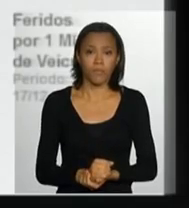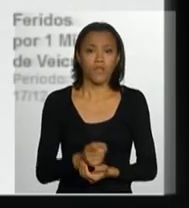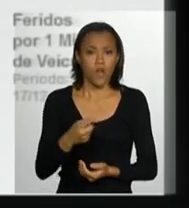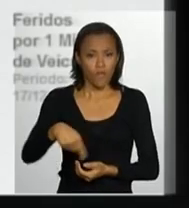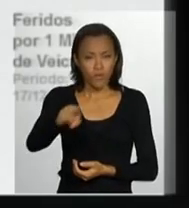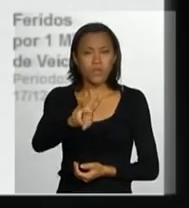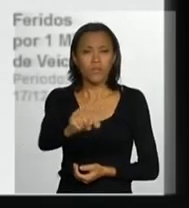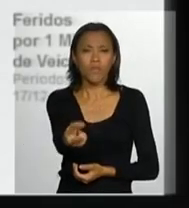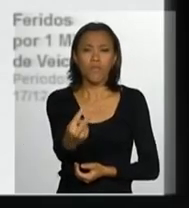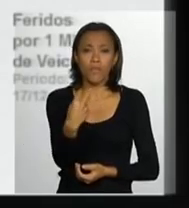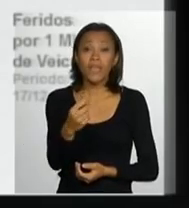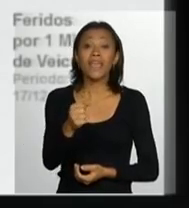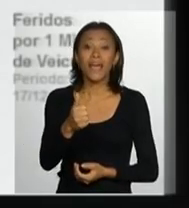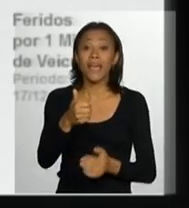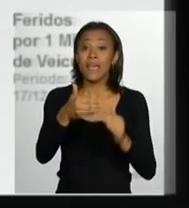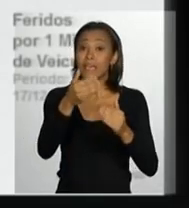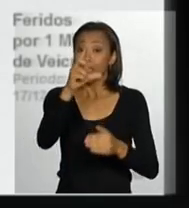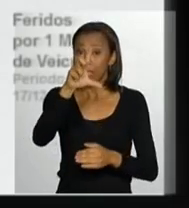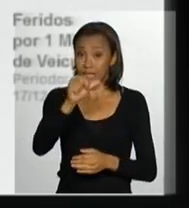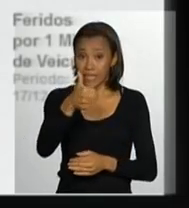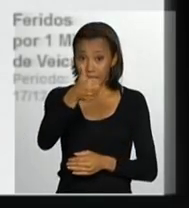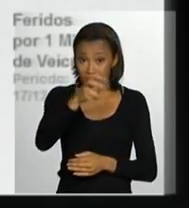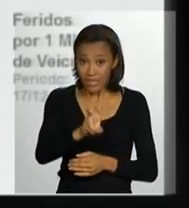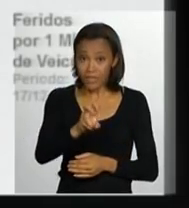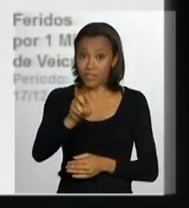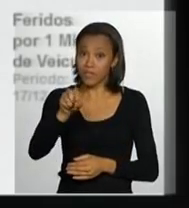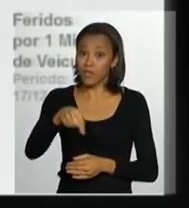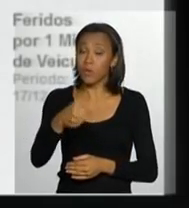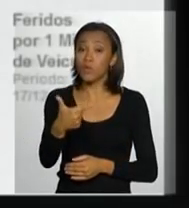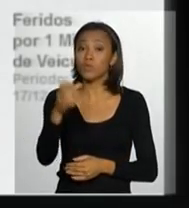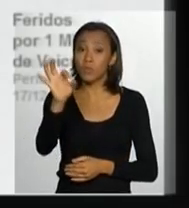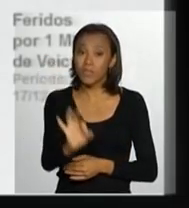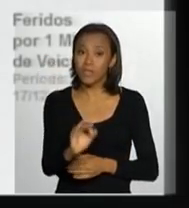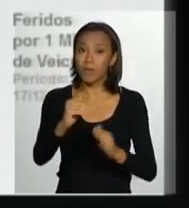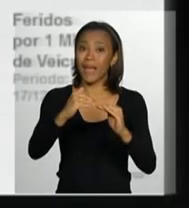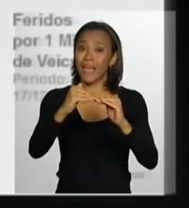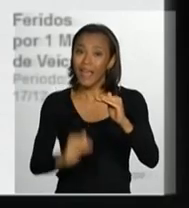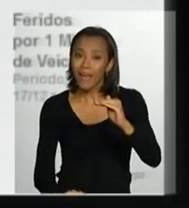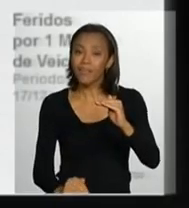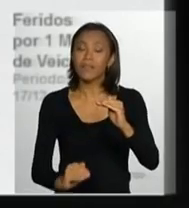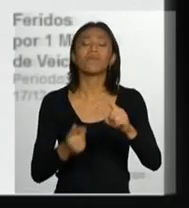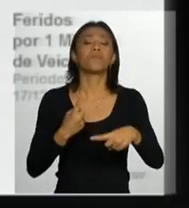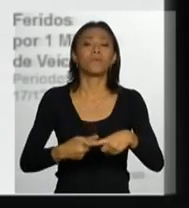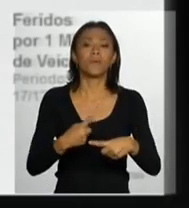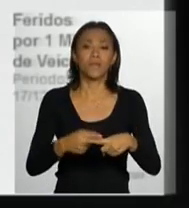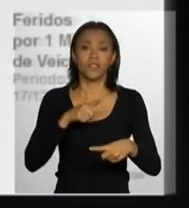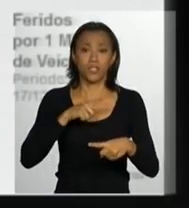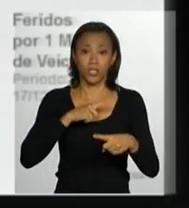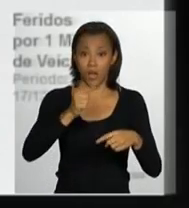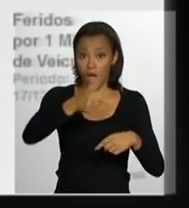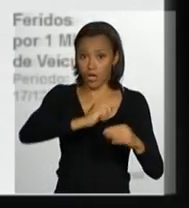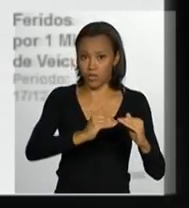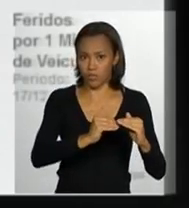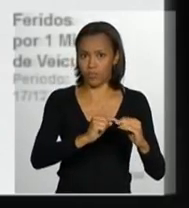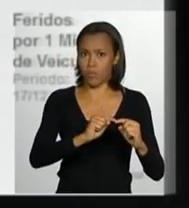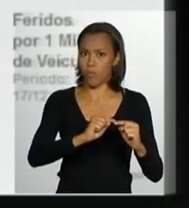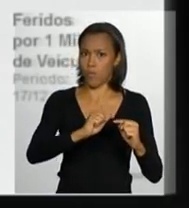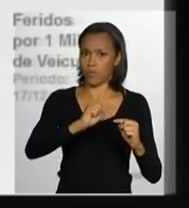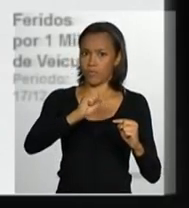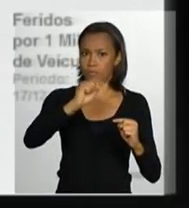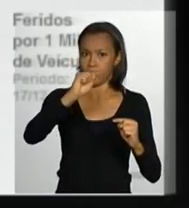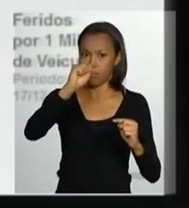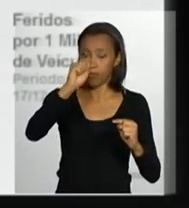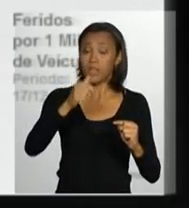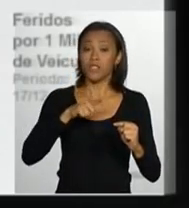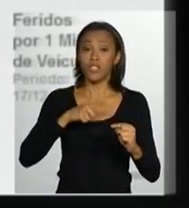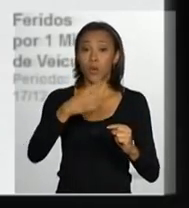vocês verão que a queda é de 15,2%. Por quê? Porque tinha uma linha ascendente, nós